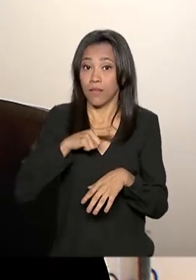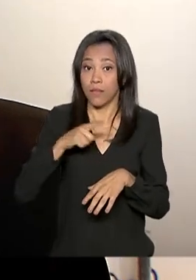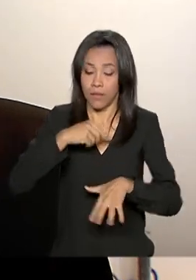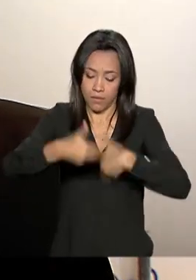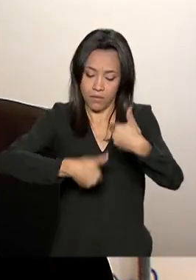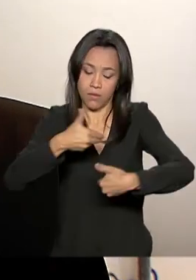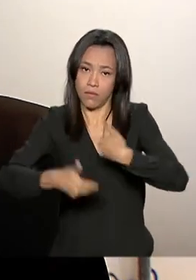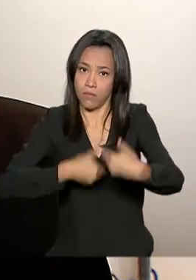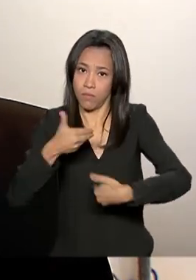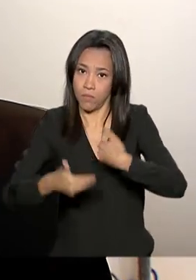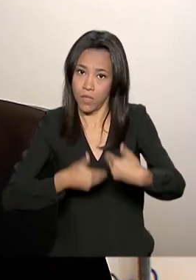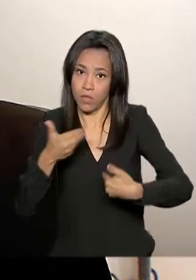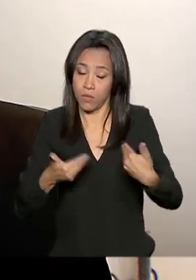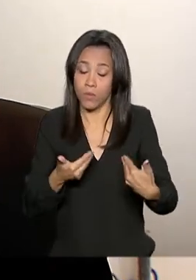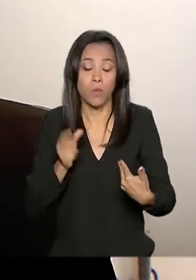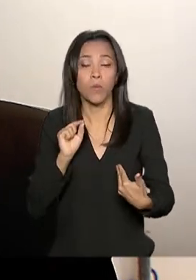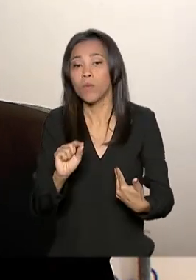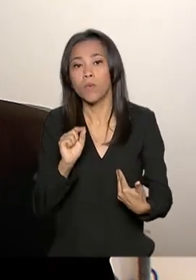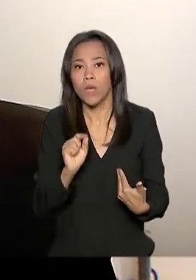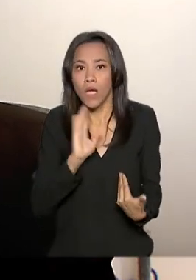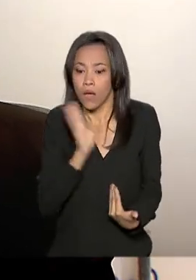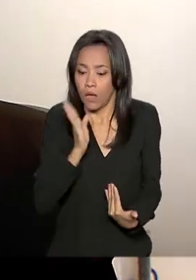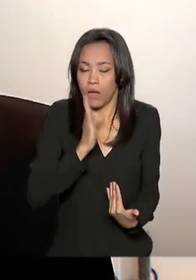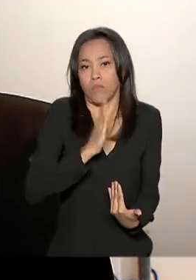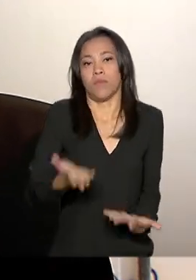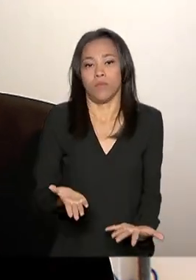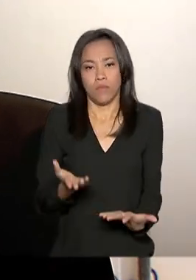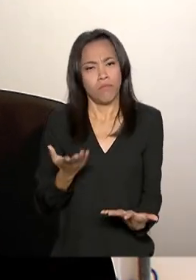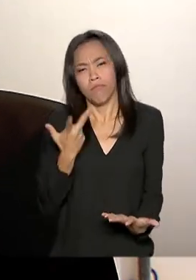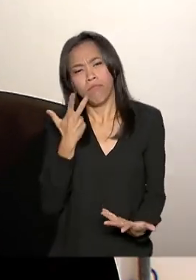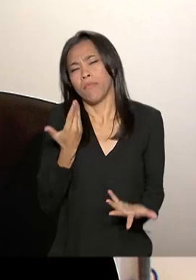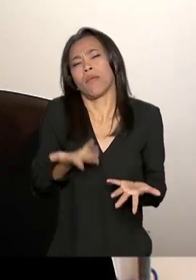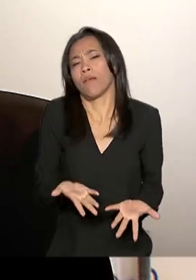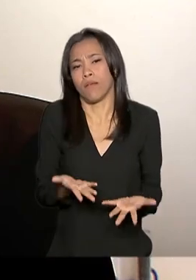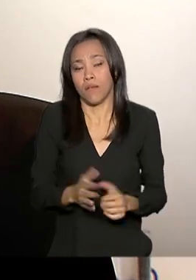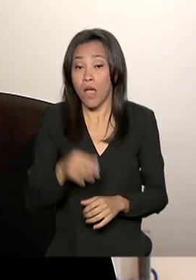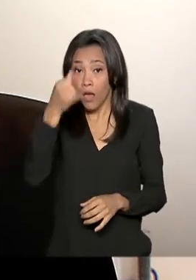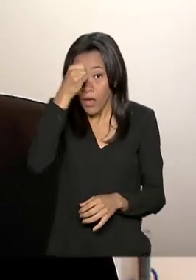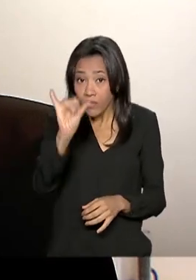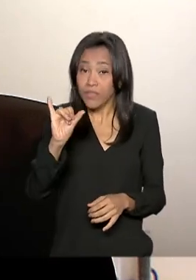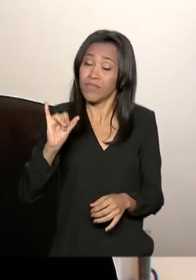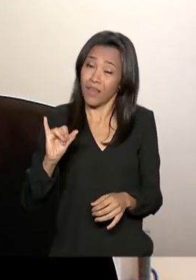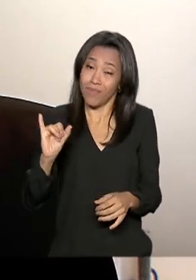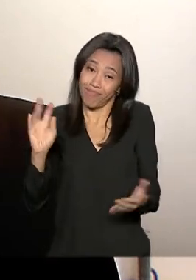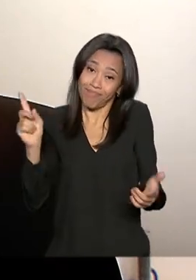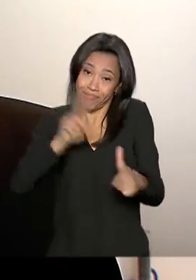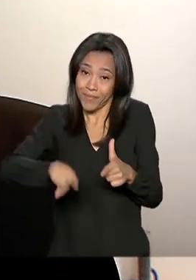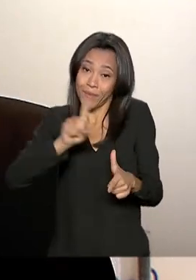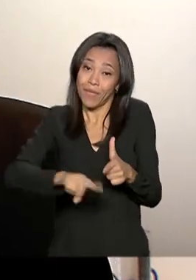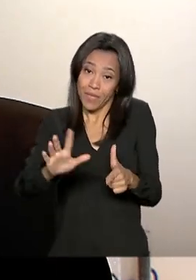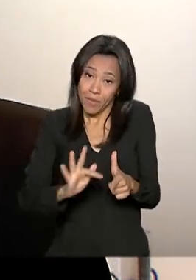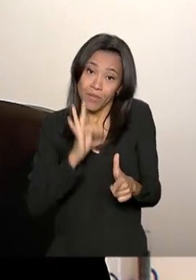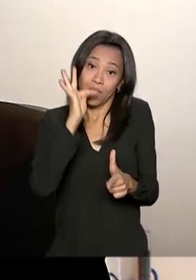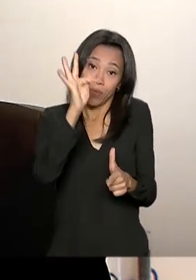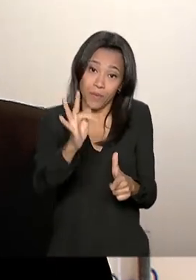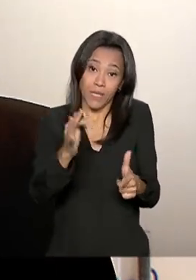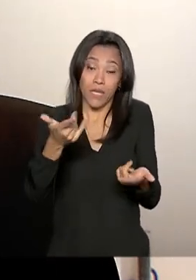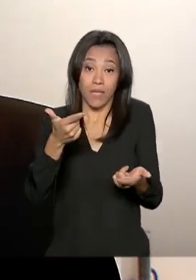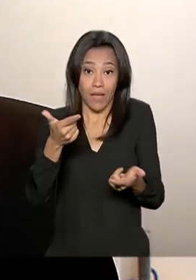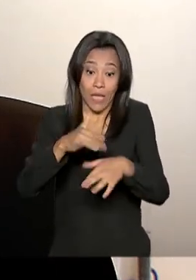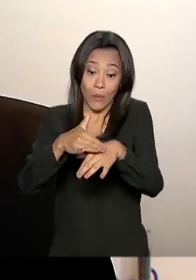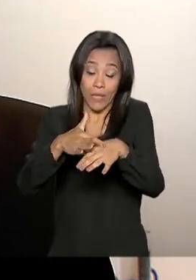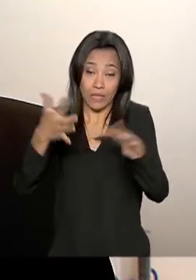iniciado o mais rápido possível. Para quê? Para evitar que hajam sequelas, que a doença se instale